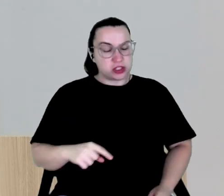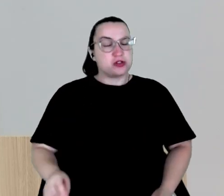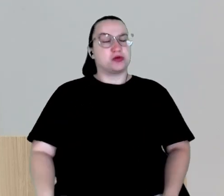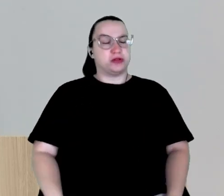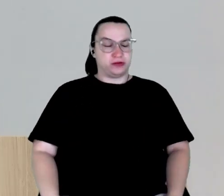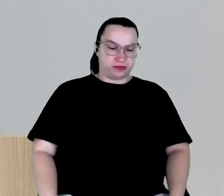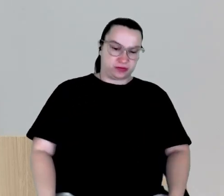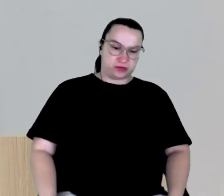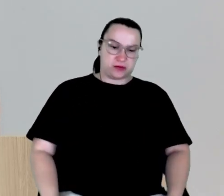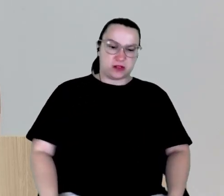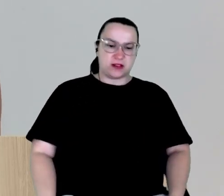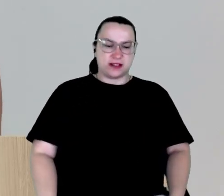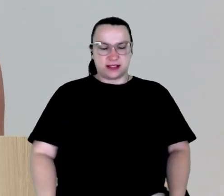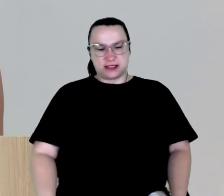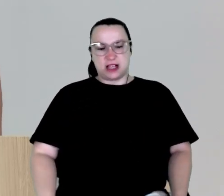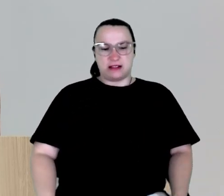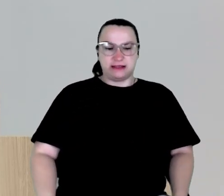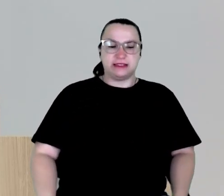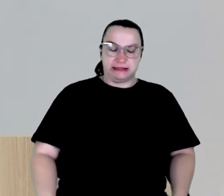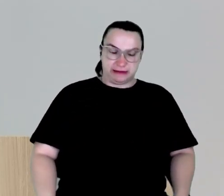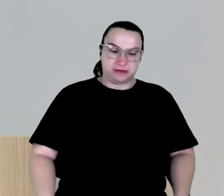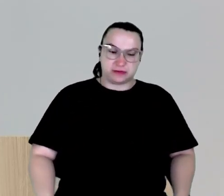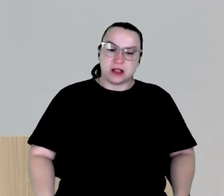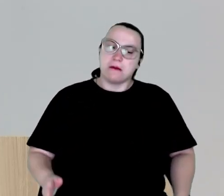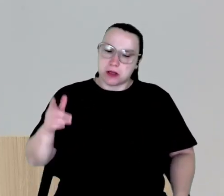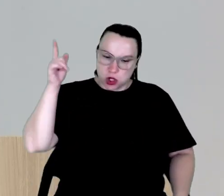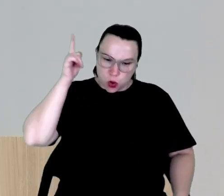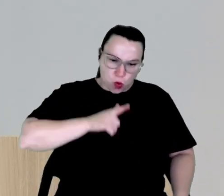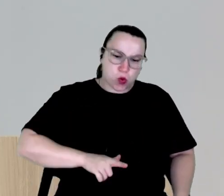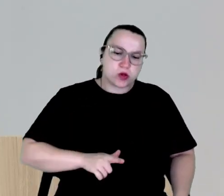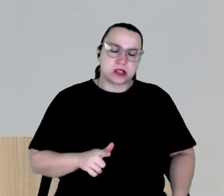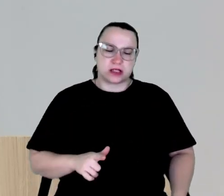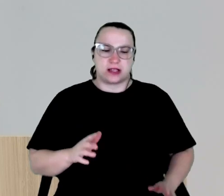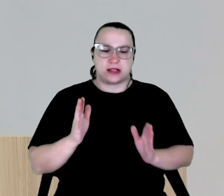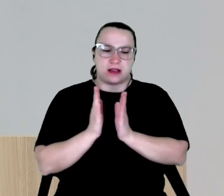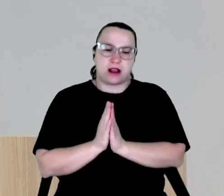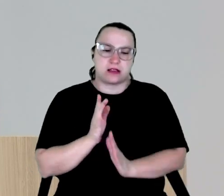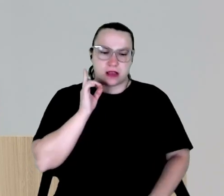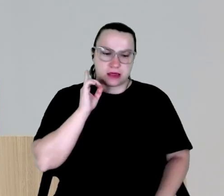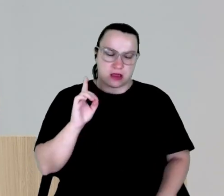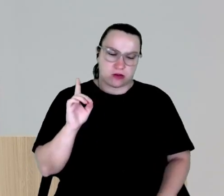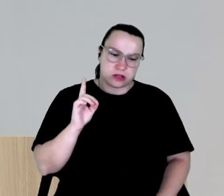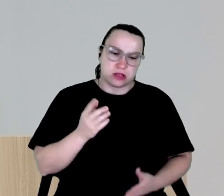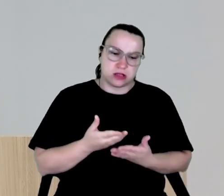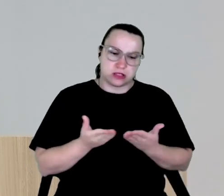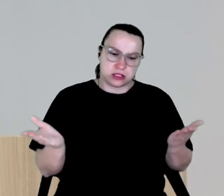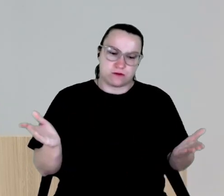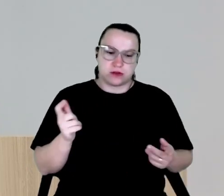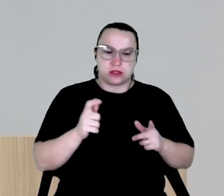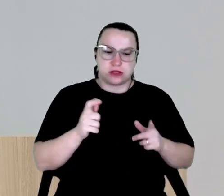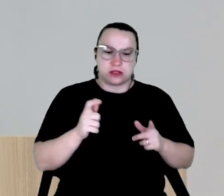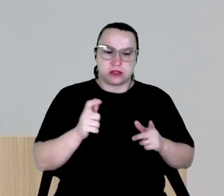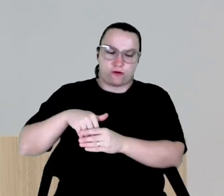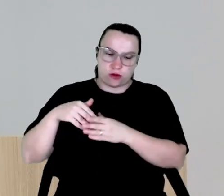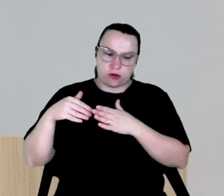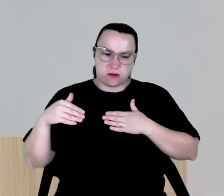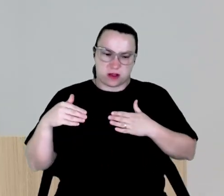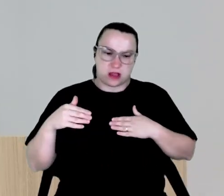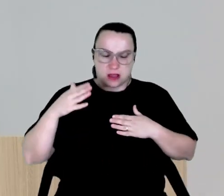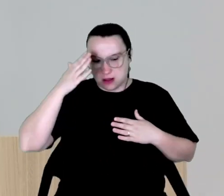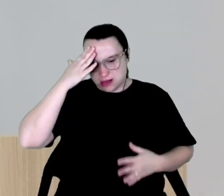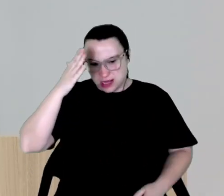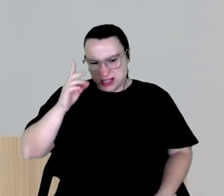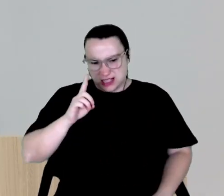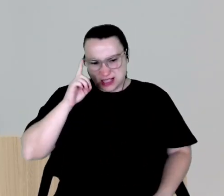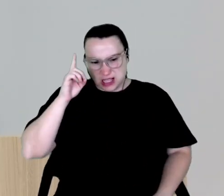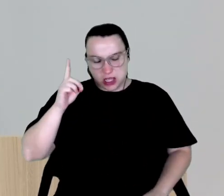Até para o que foi prometido. Mas eu consegui. Graças a Deus e a vocês. E eu sou tão grata a Deus, porque Ele não